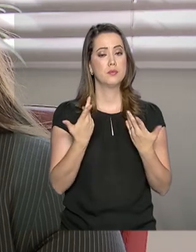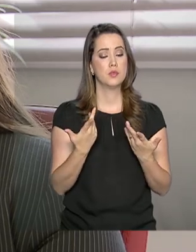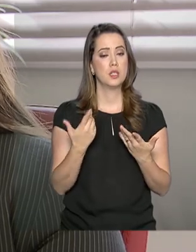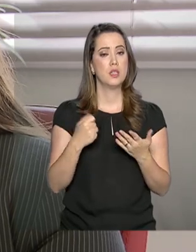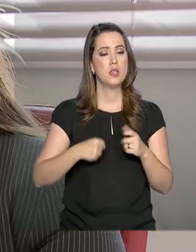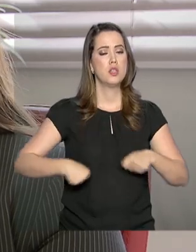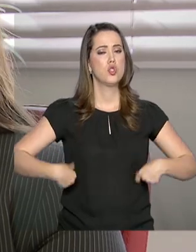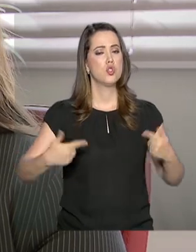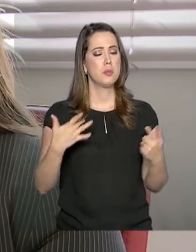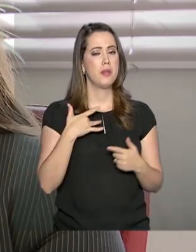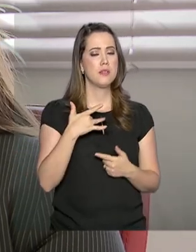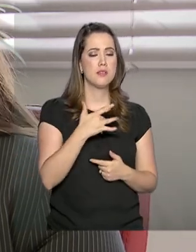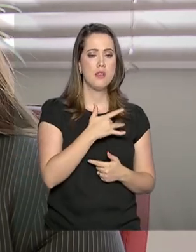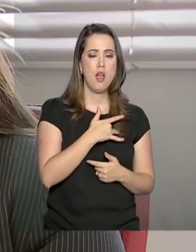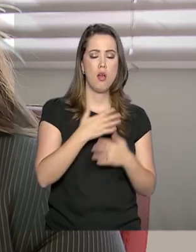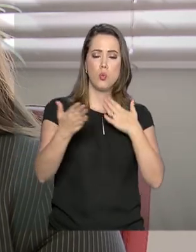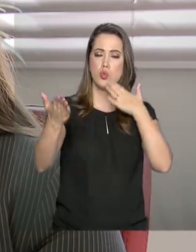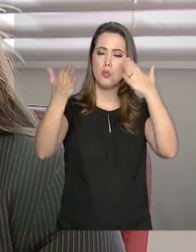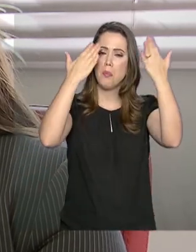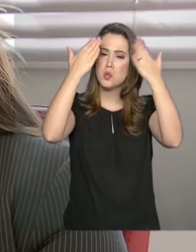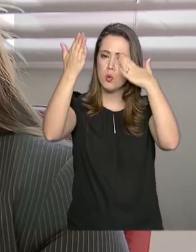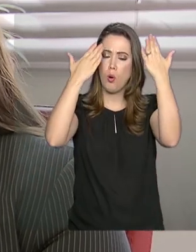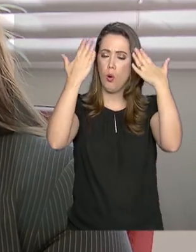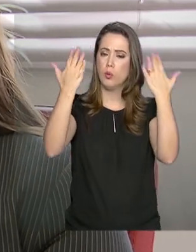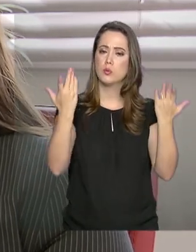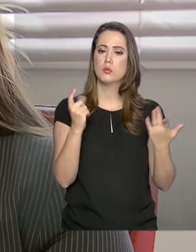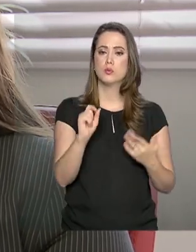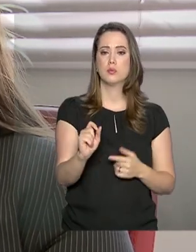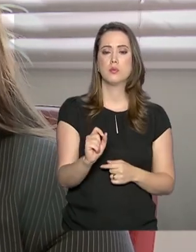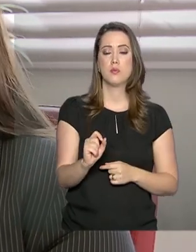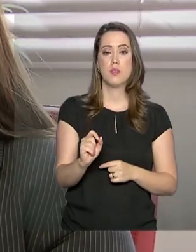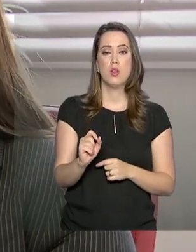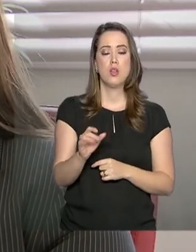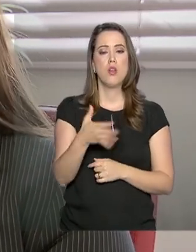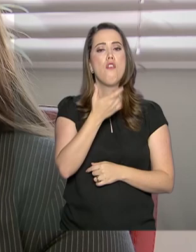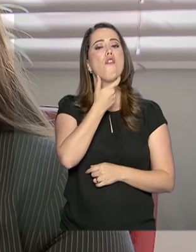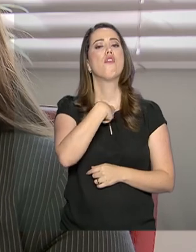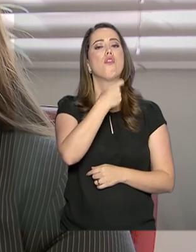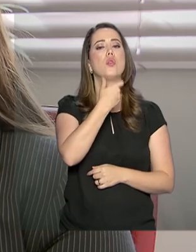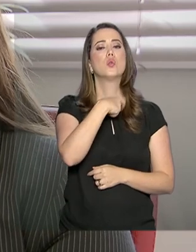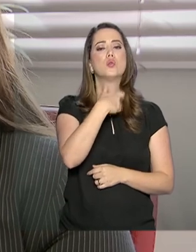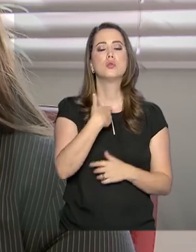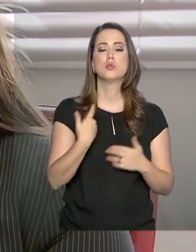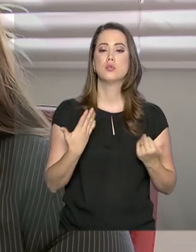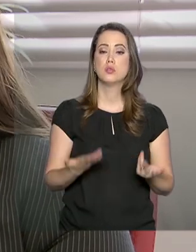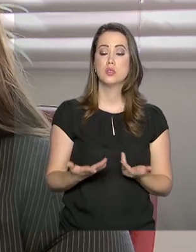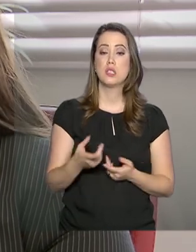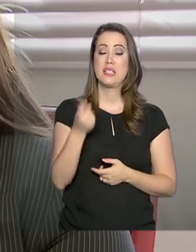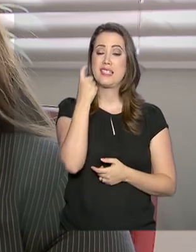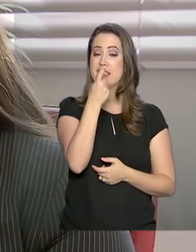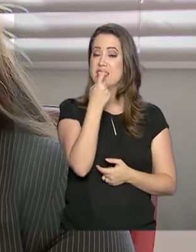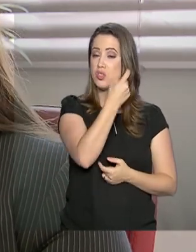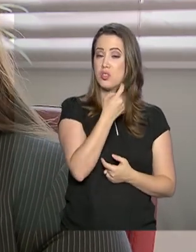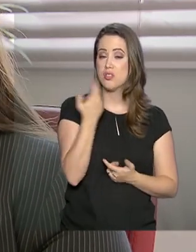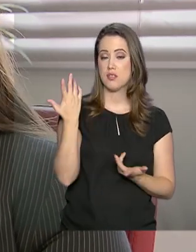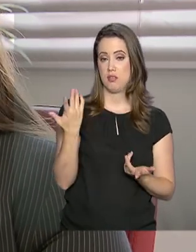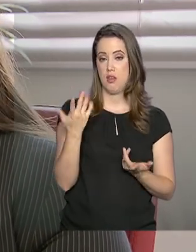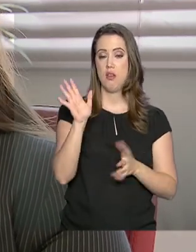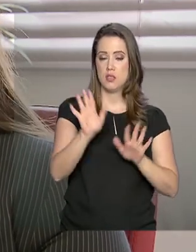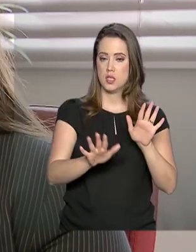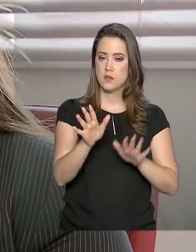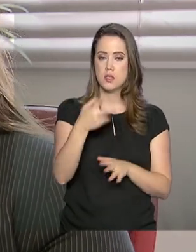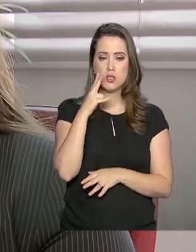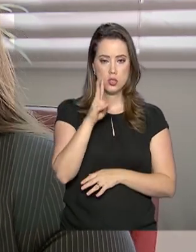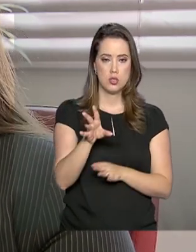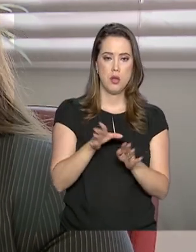despesas médicas, psicólogos, fonodiólogos, dentista. Geralmente também